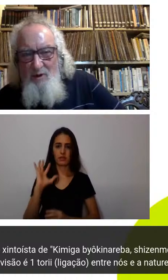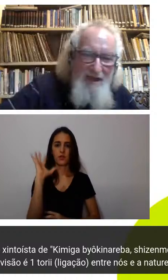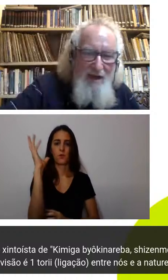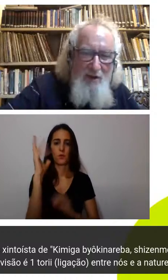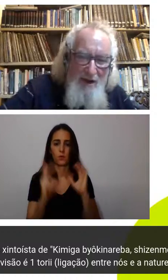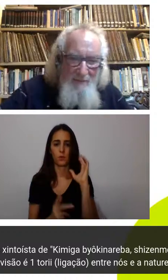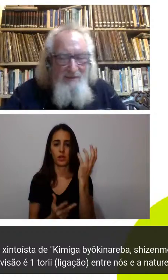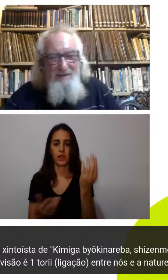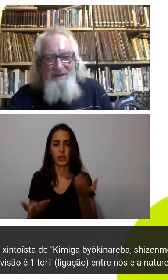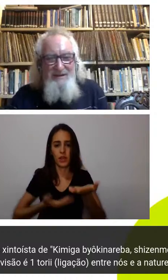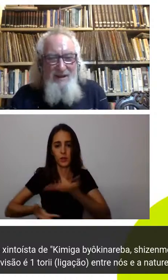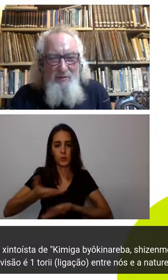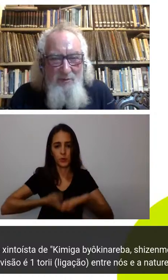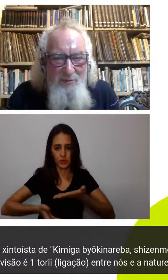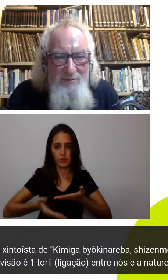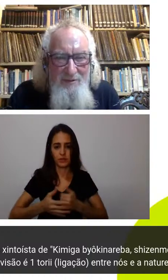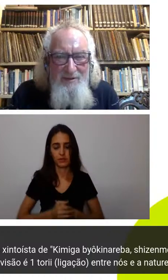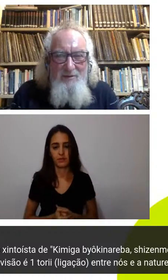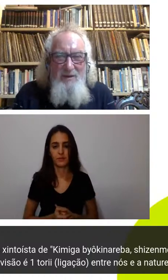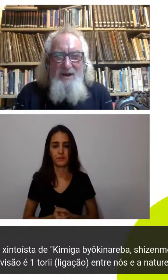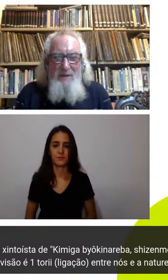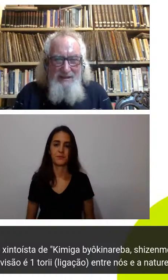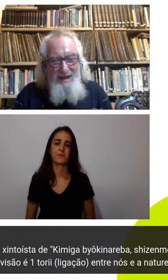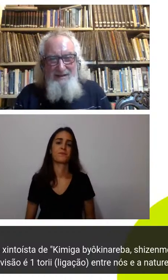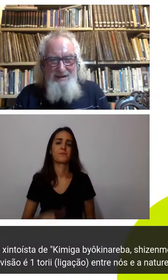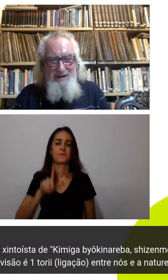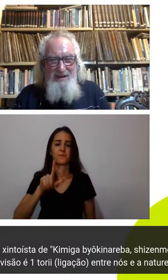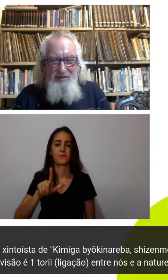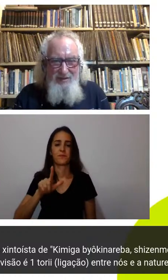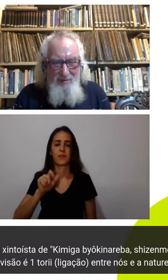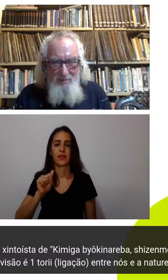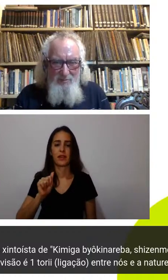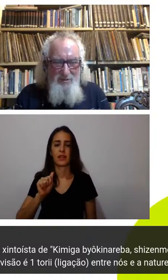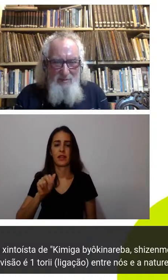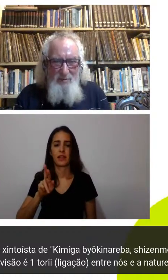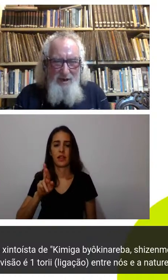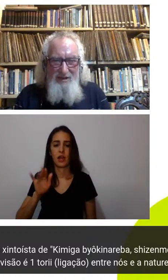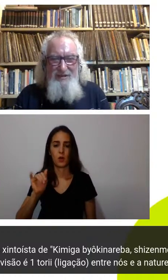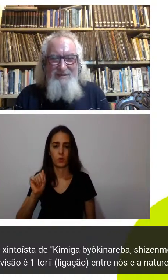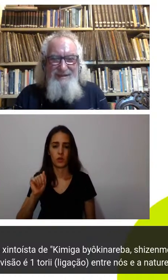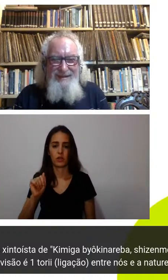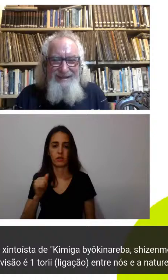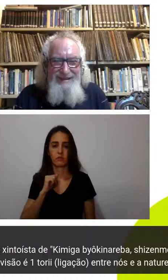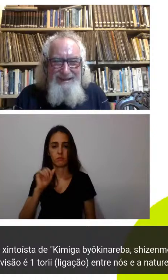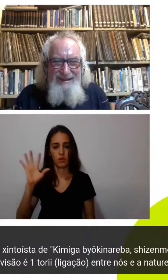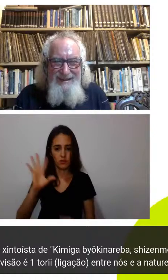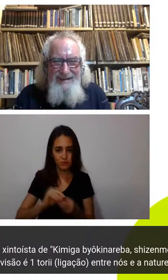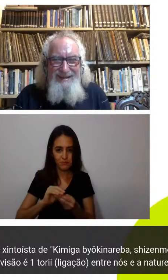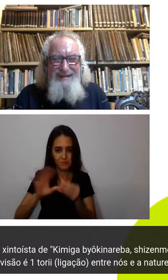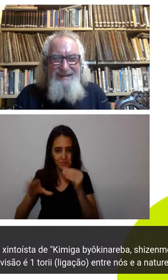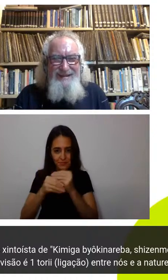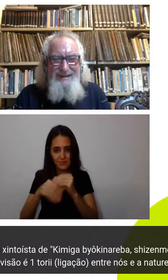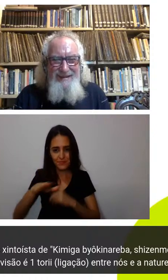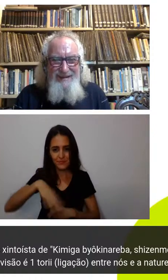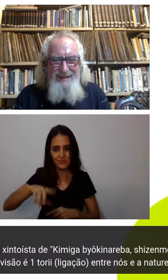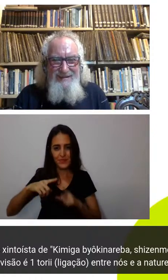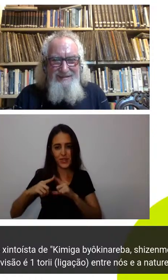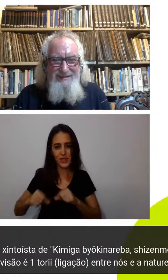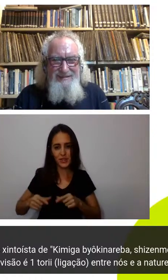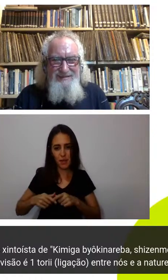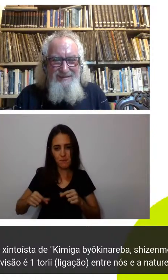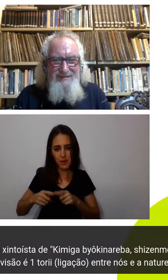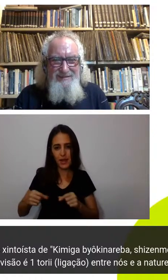muito legal e aí Laura dá uma arrematada aí na questão japonesa olha eu